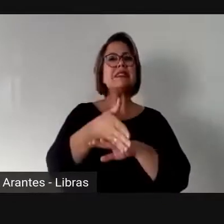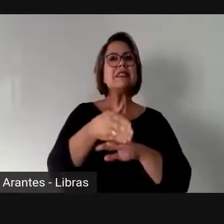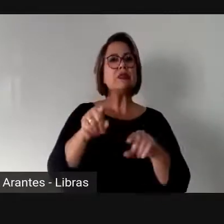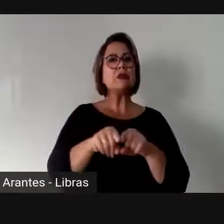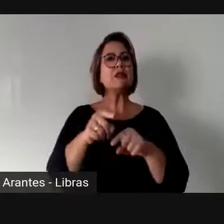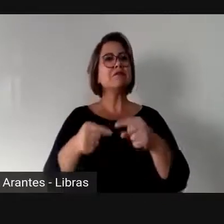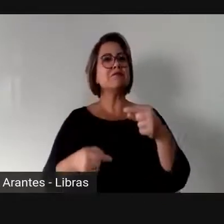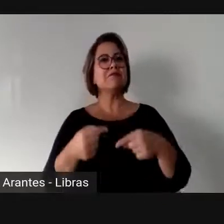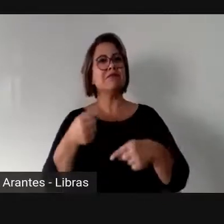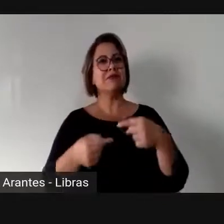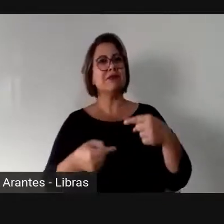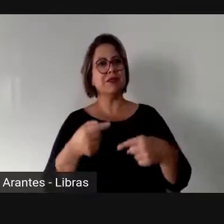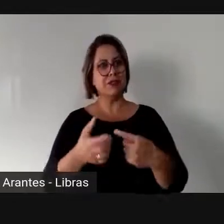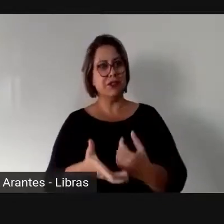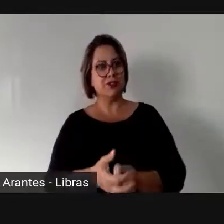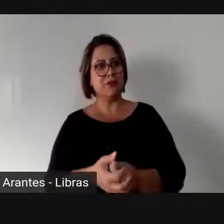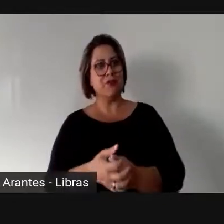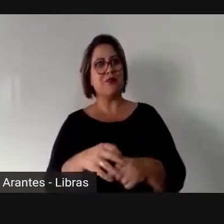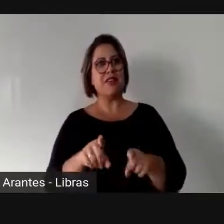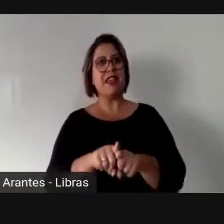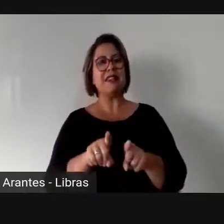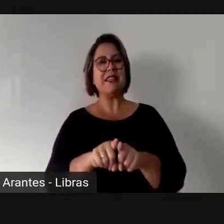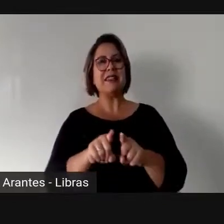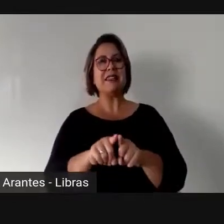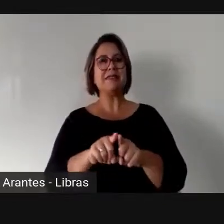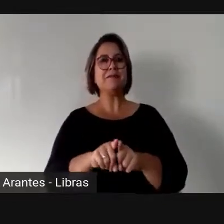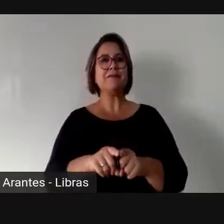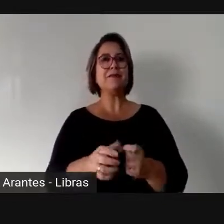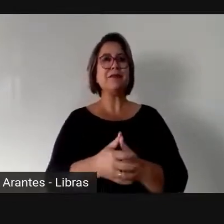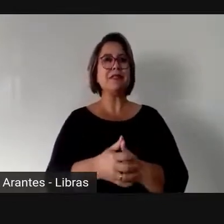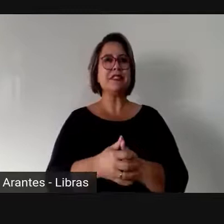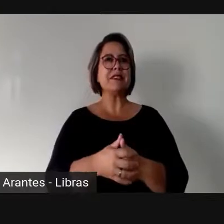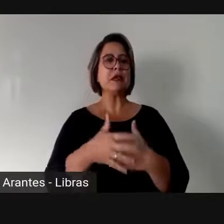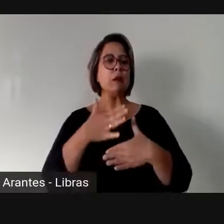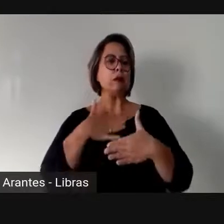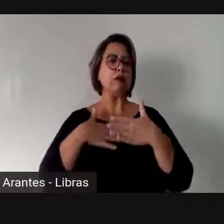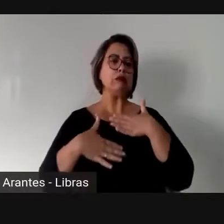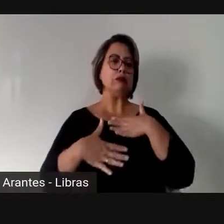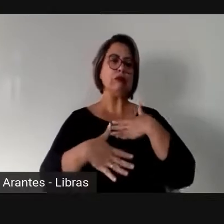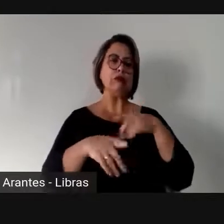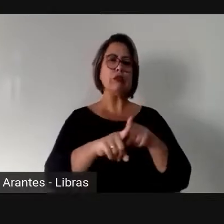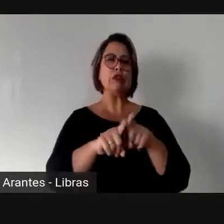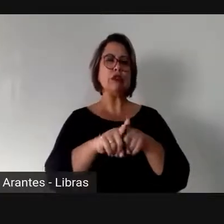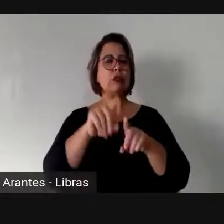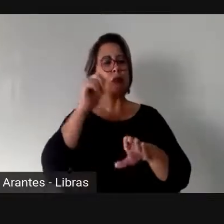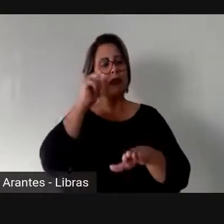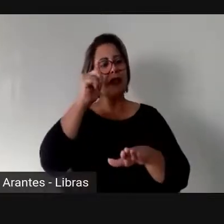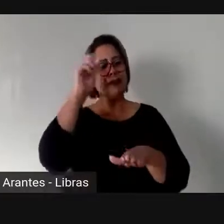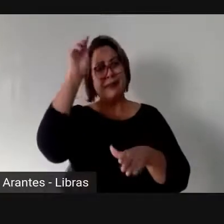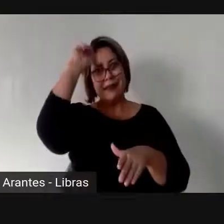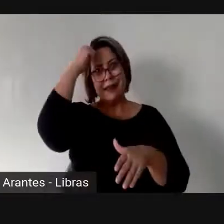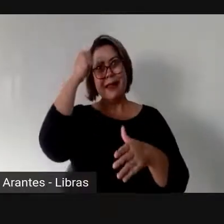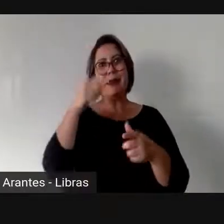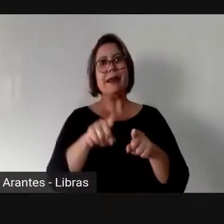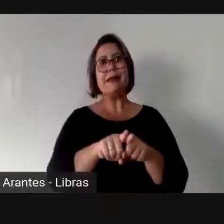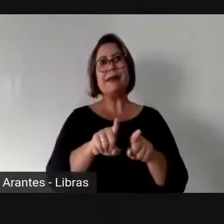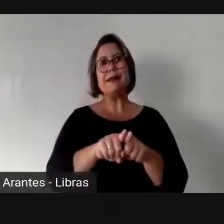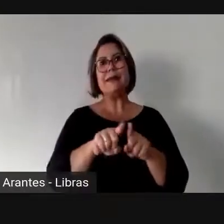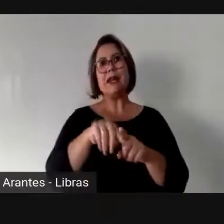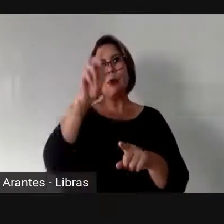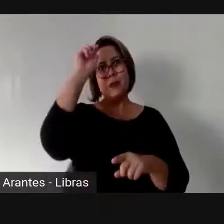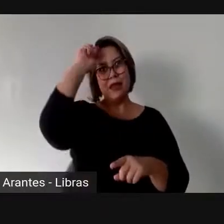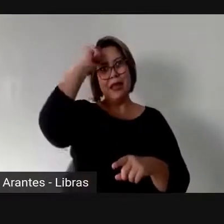os corpos interseccionados, as mulheres, as mulheres negras, as mulheres negras e trans, elas